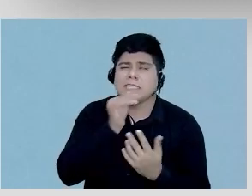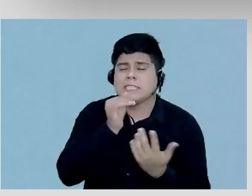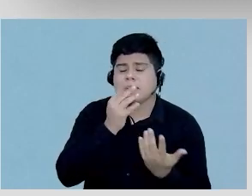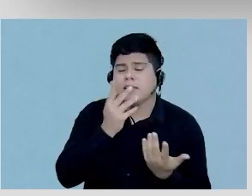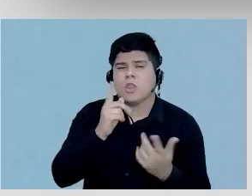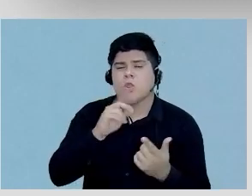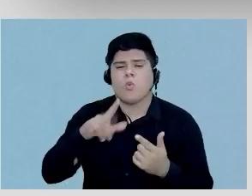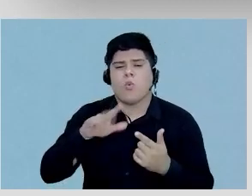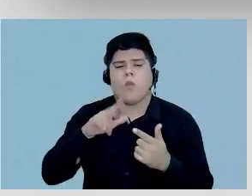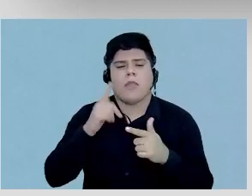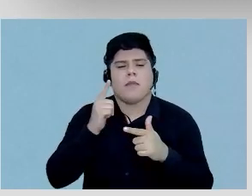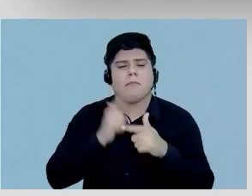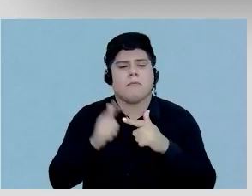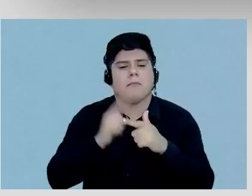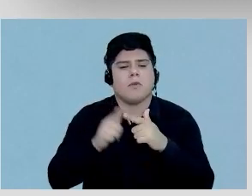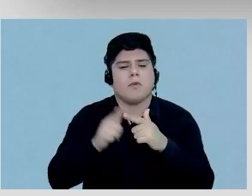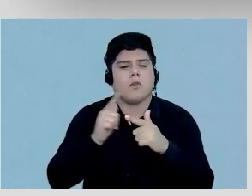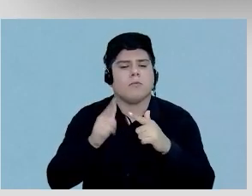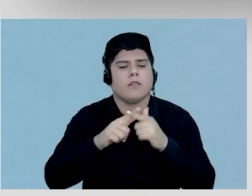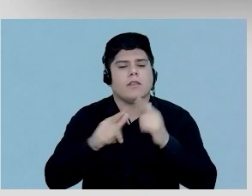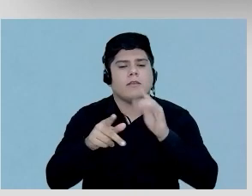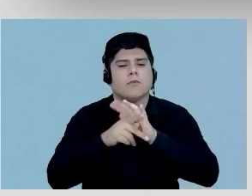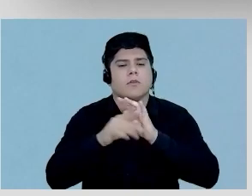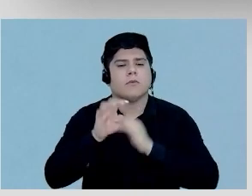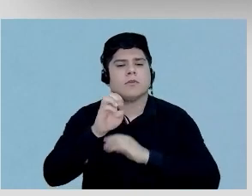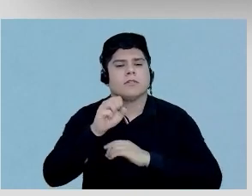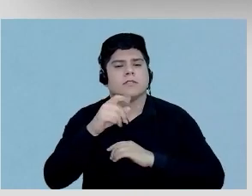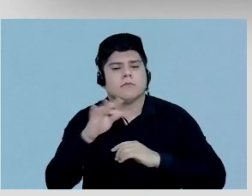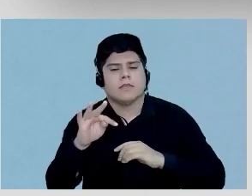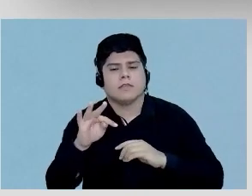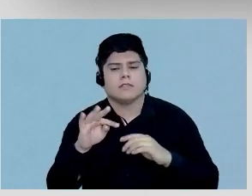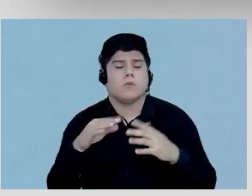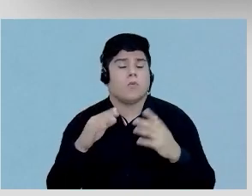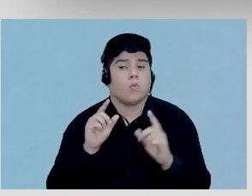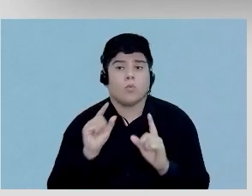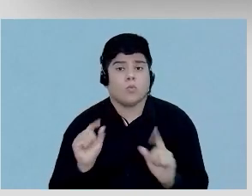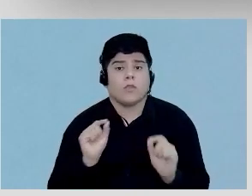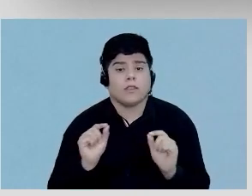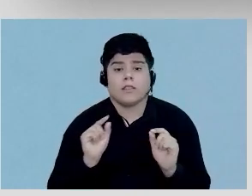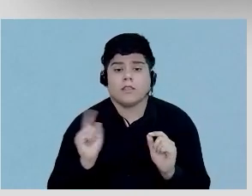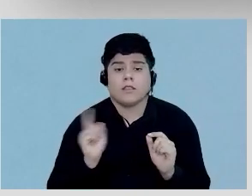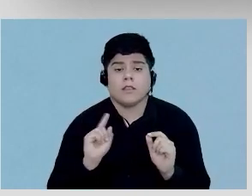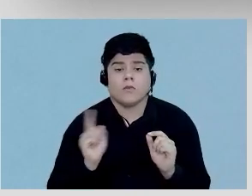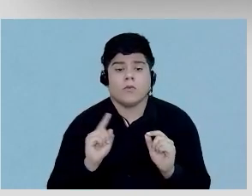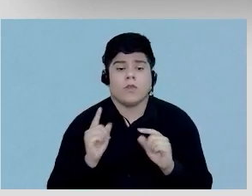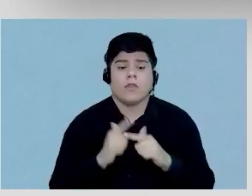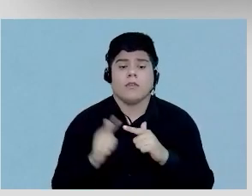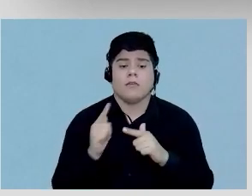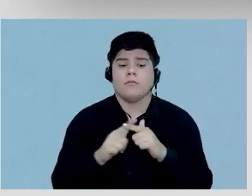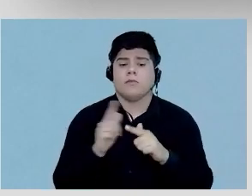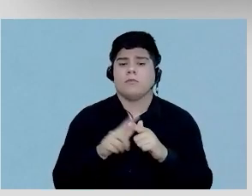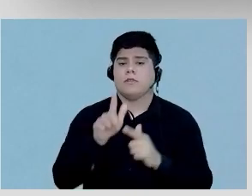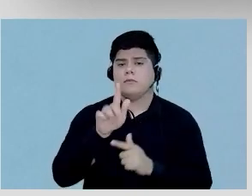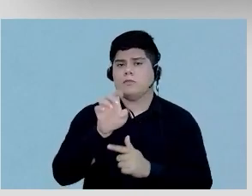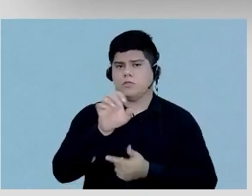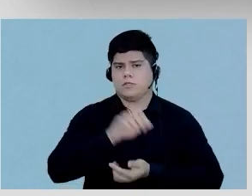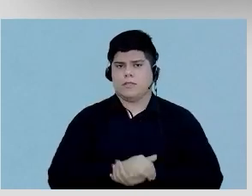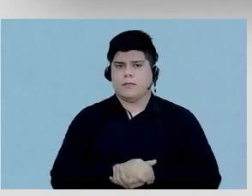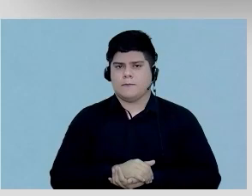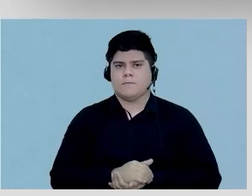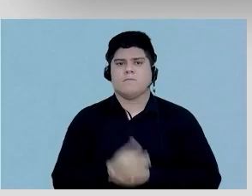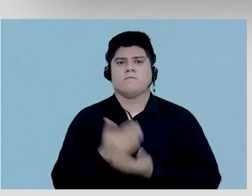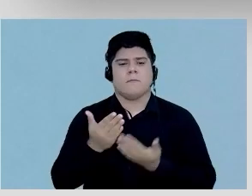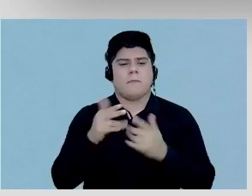não um problema para o SPECT, ou não, que não é um problema hoje para o GE. Do ponto de vista